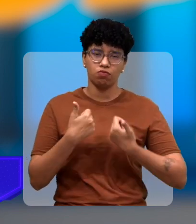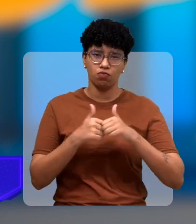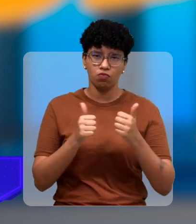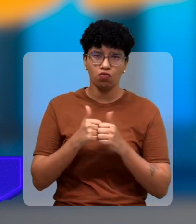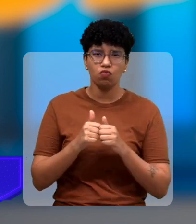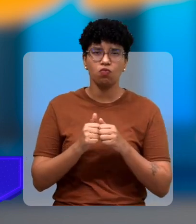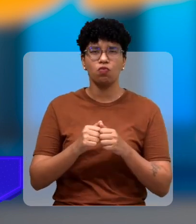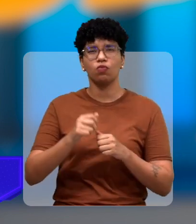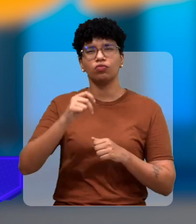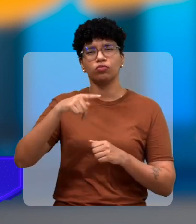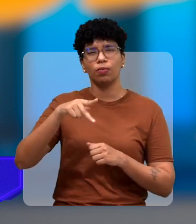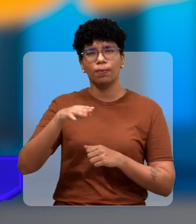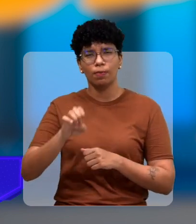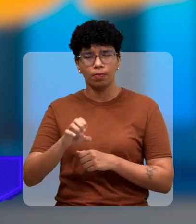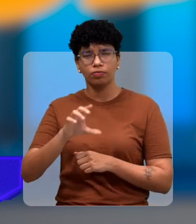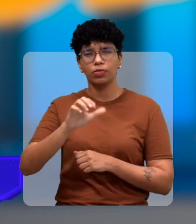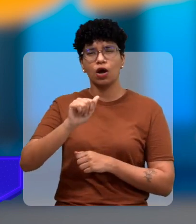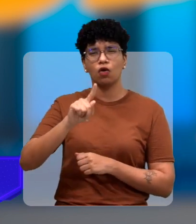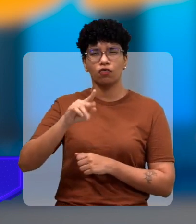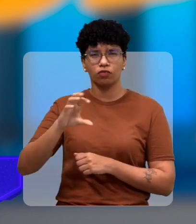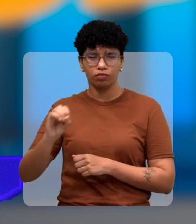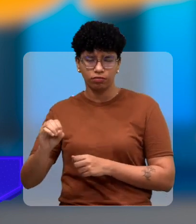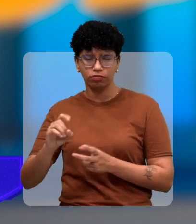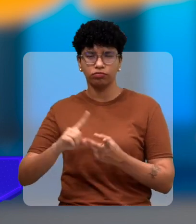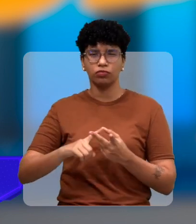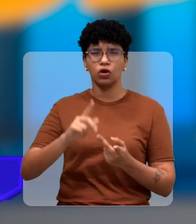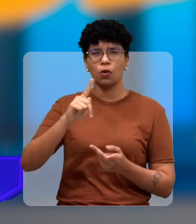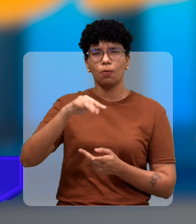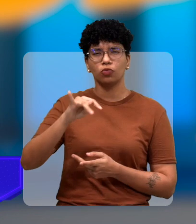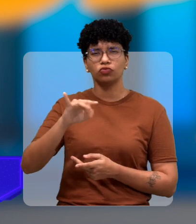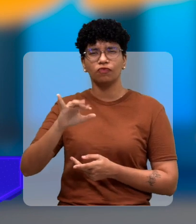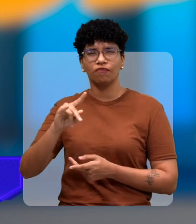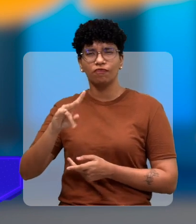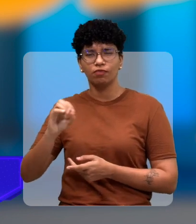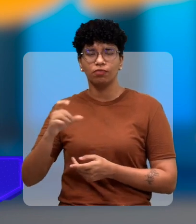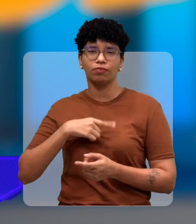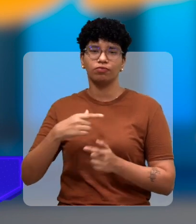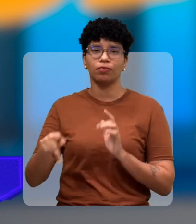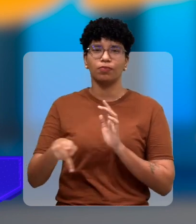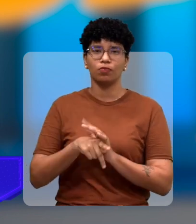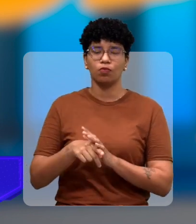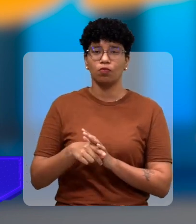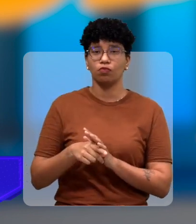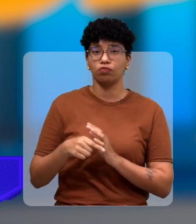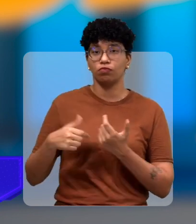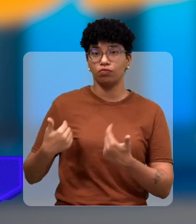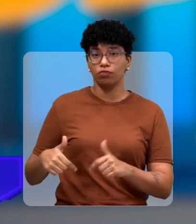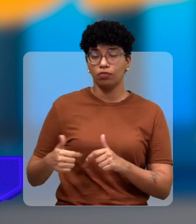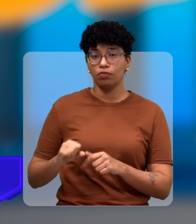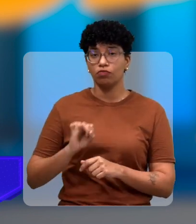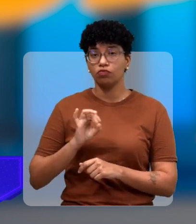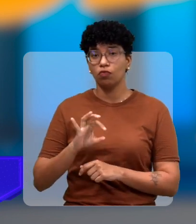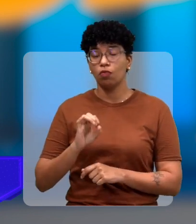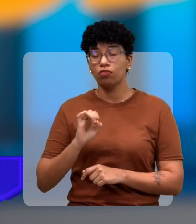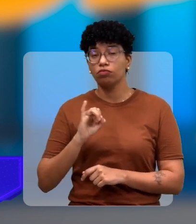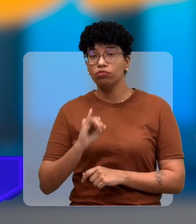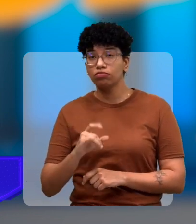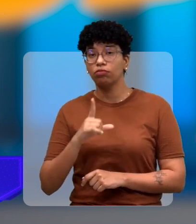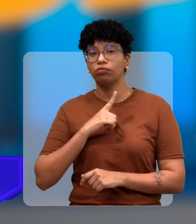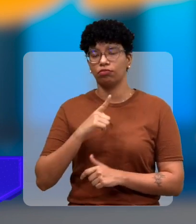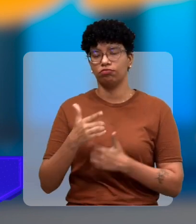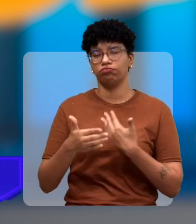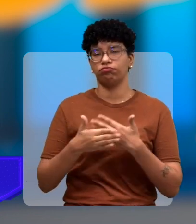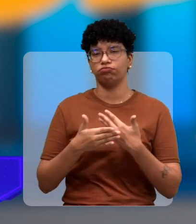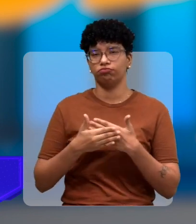faz Parca Vorada que faz Ponte Velha é o deficiente lá tem que tirar um cartão da própria empresa mas só tira se ele tiver